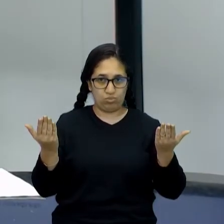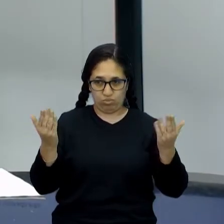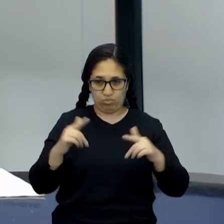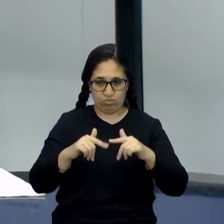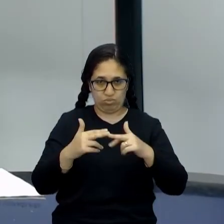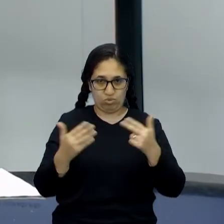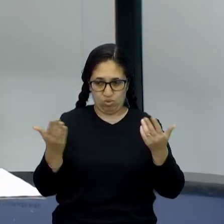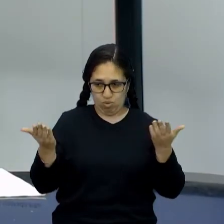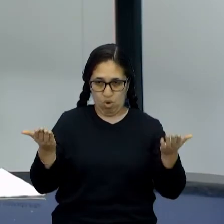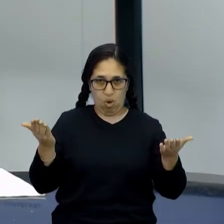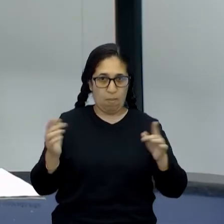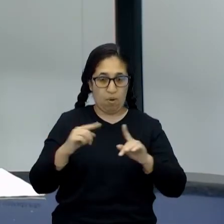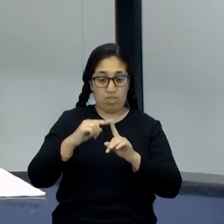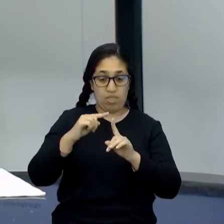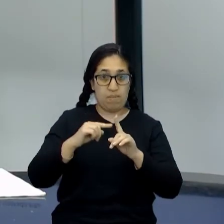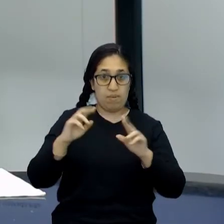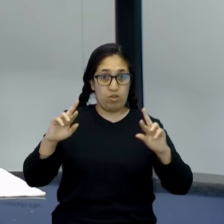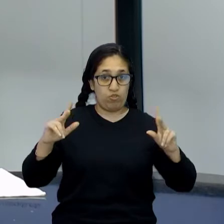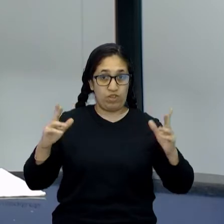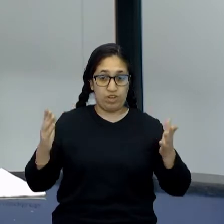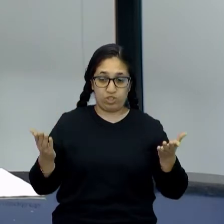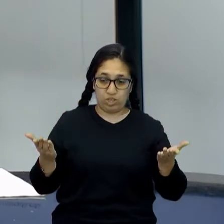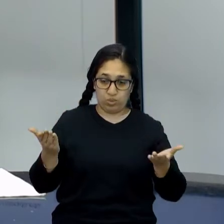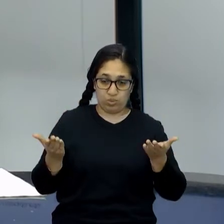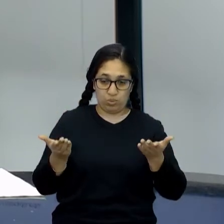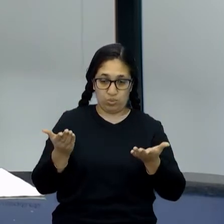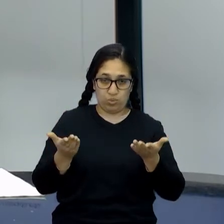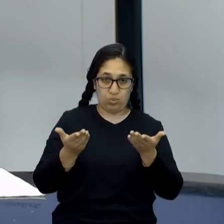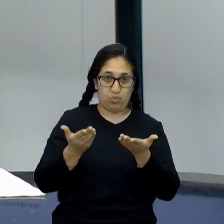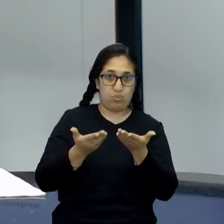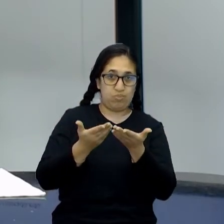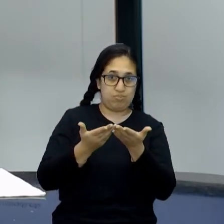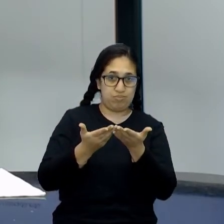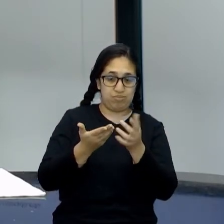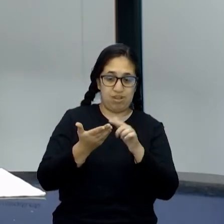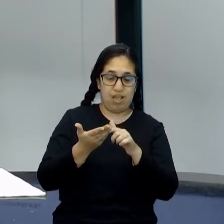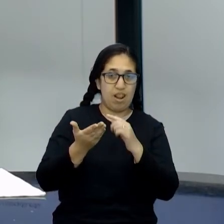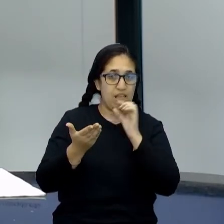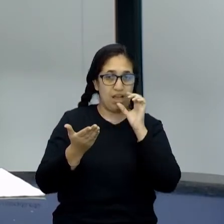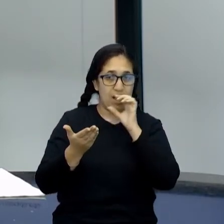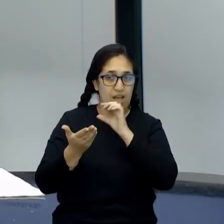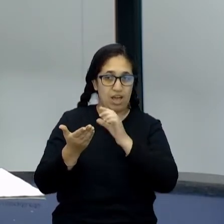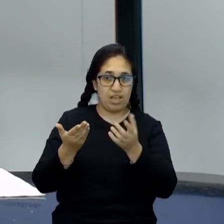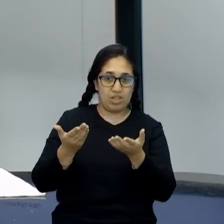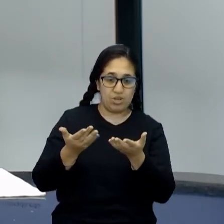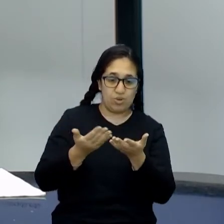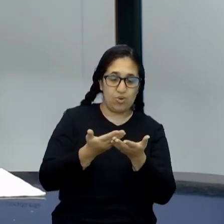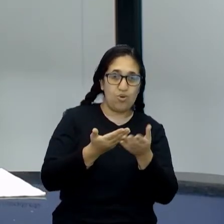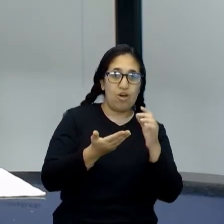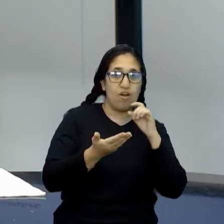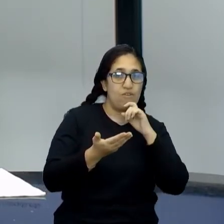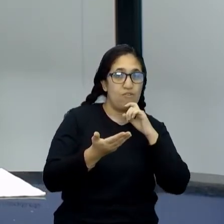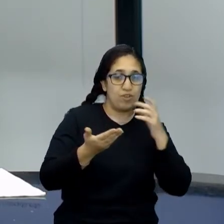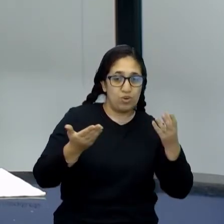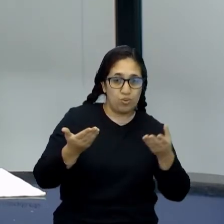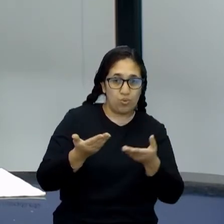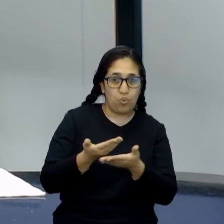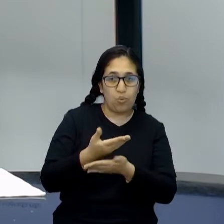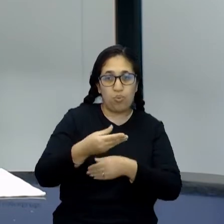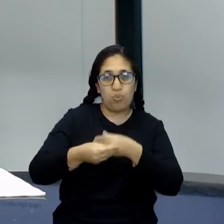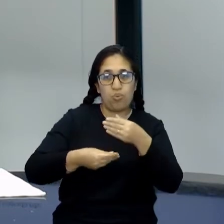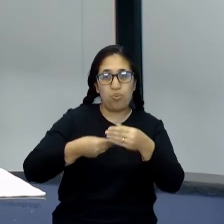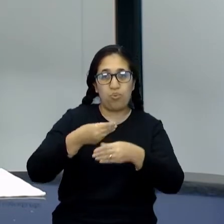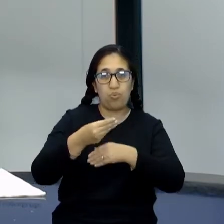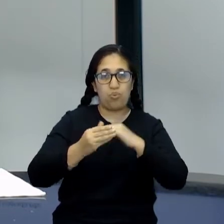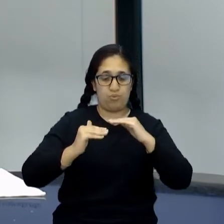Com temperaturas diferentes e eles se encontram. Quem tá mais quente dá calor pra quem tá mais frio, até que os dois fiquem com a mesma temperatura. Então,